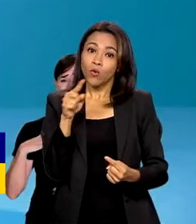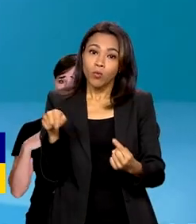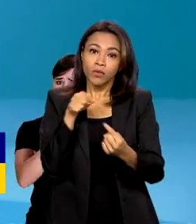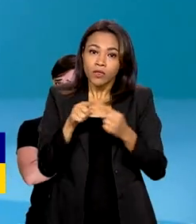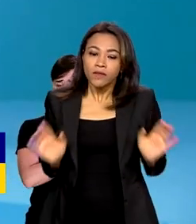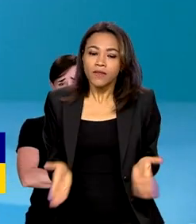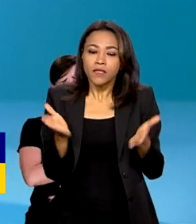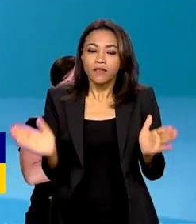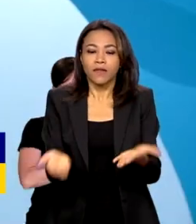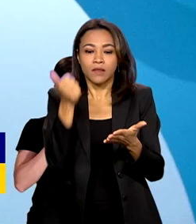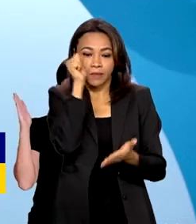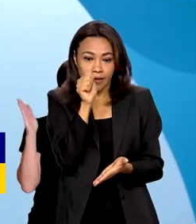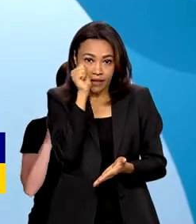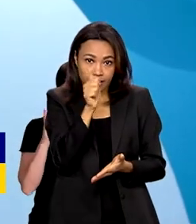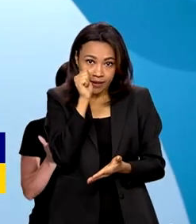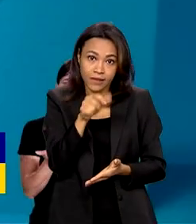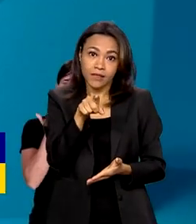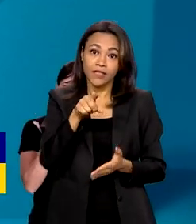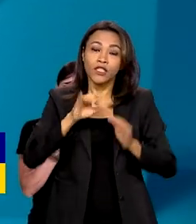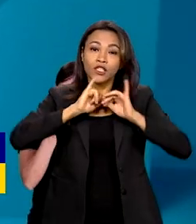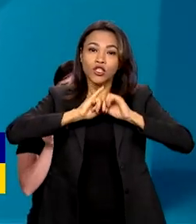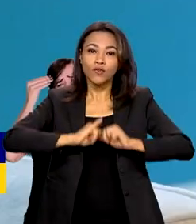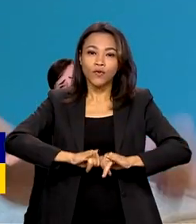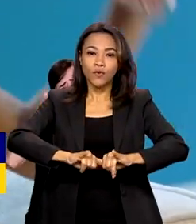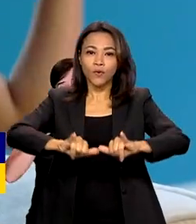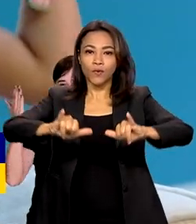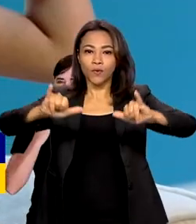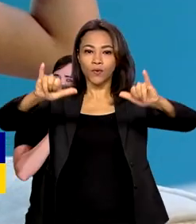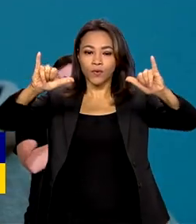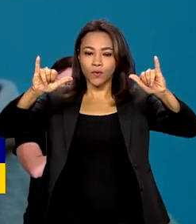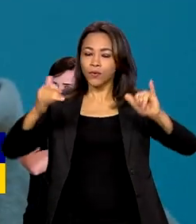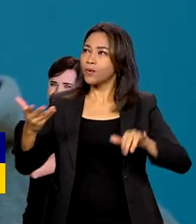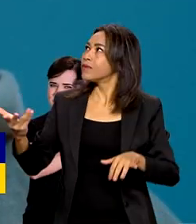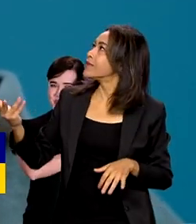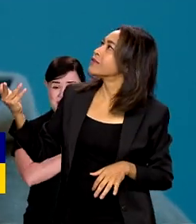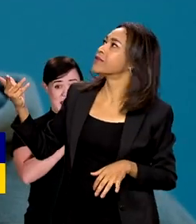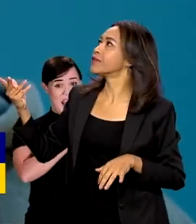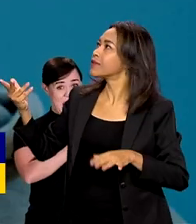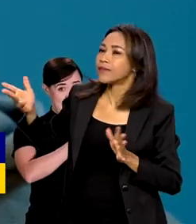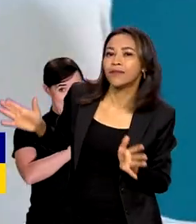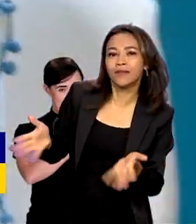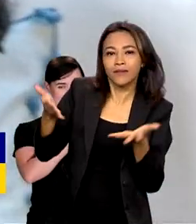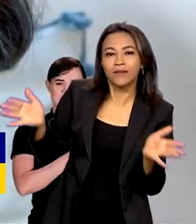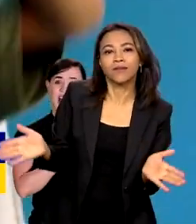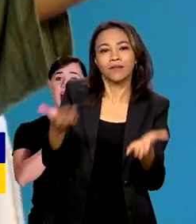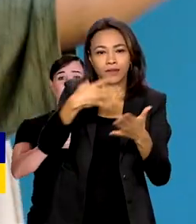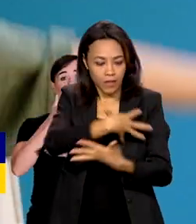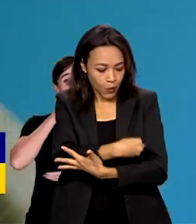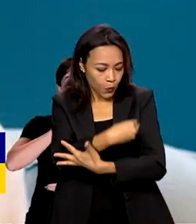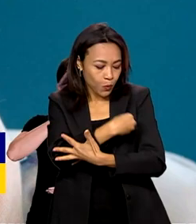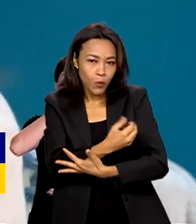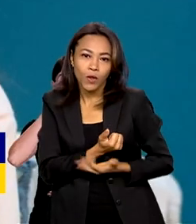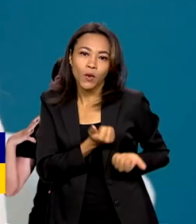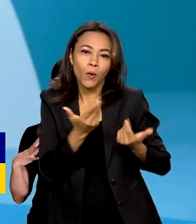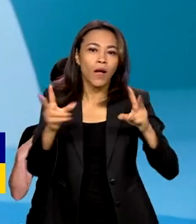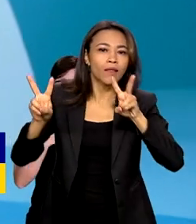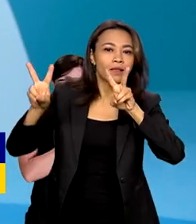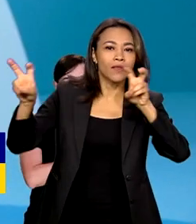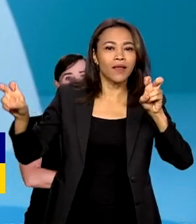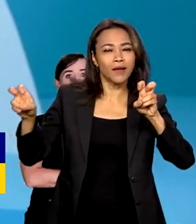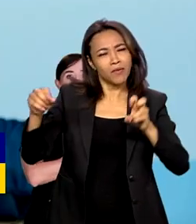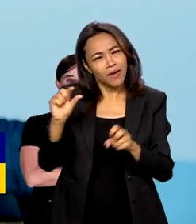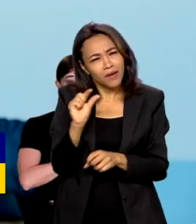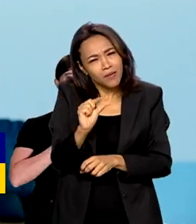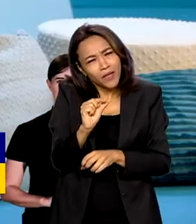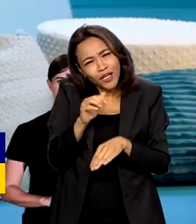o Ministério da Saúde lançou a campanha nacional de incentivo à doação de leite materno, que traz o tema Um Pequeno